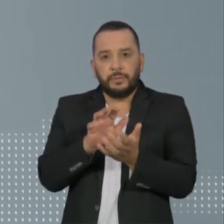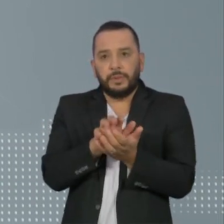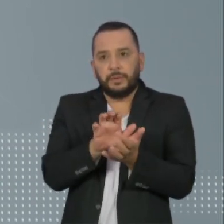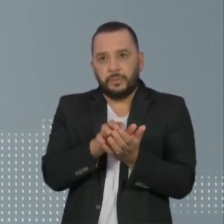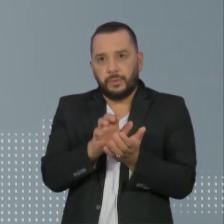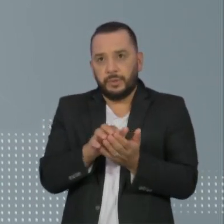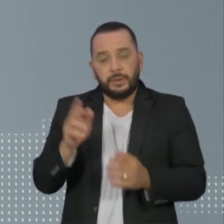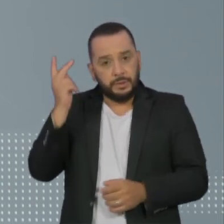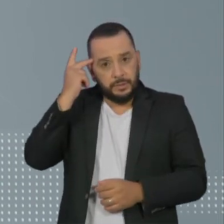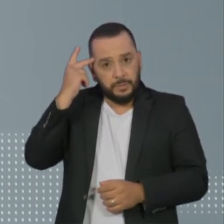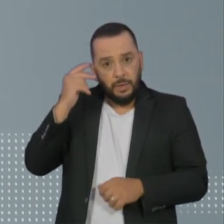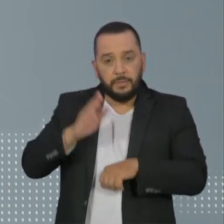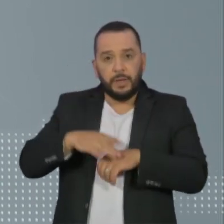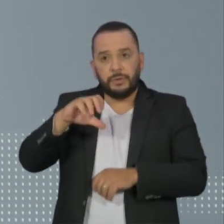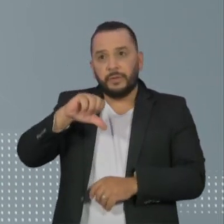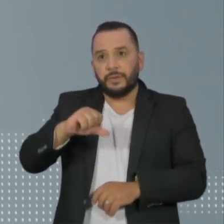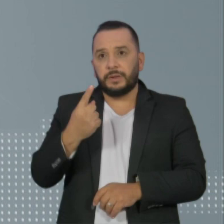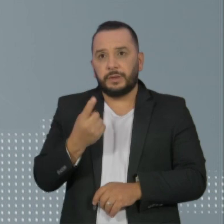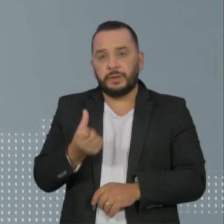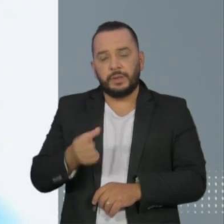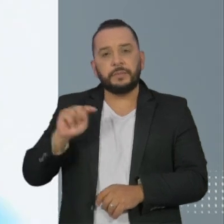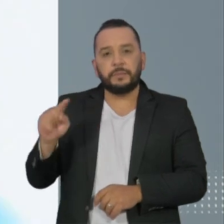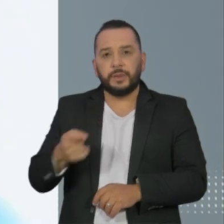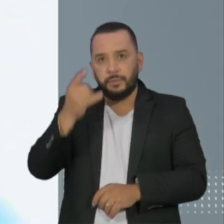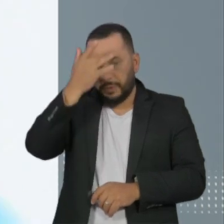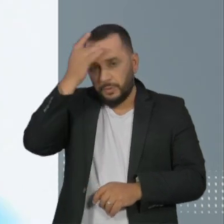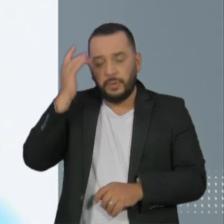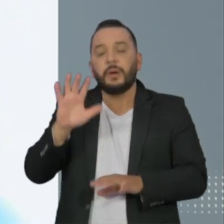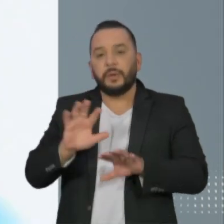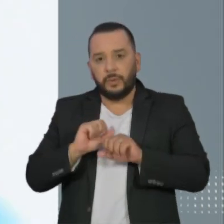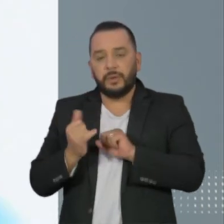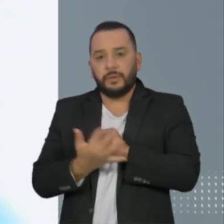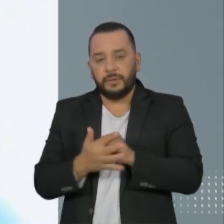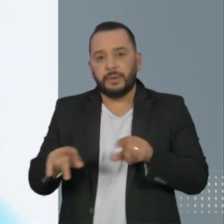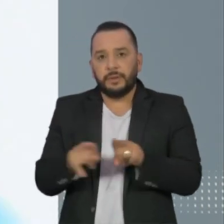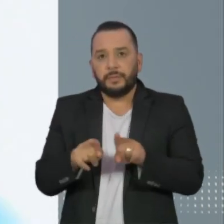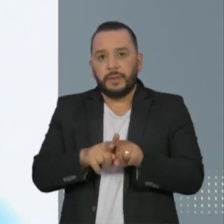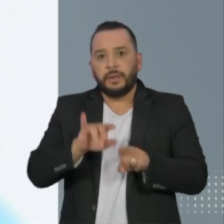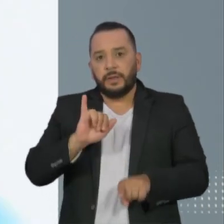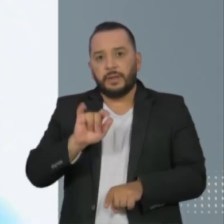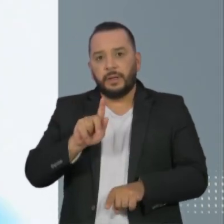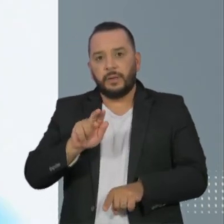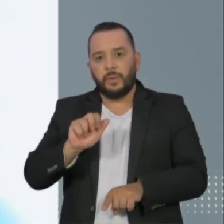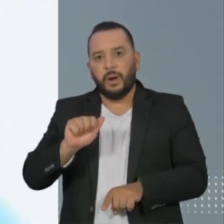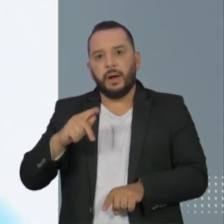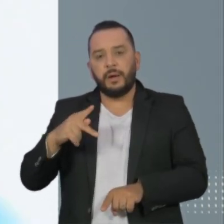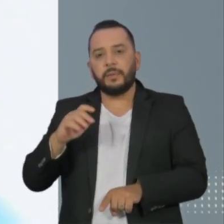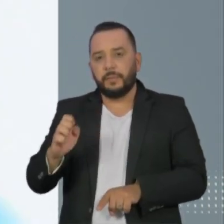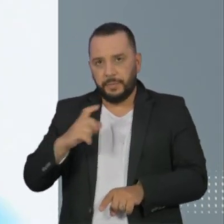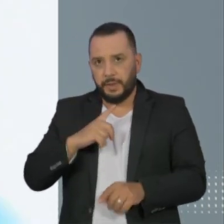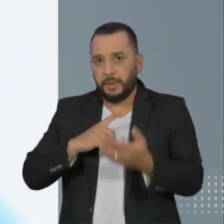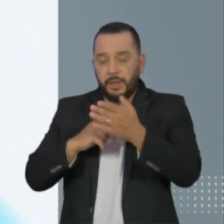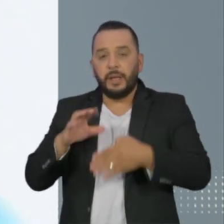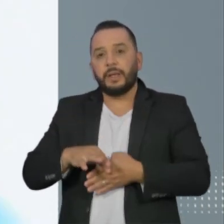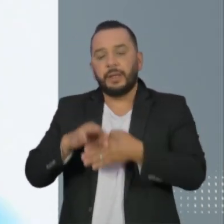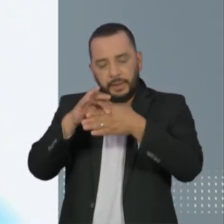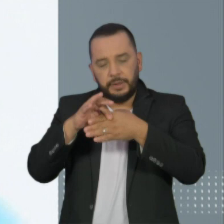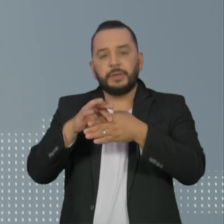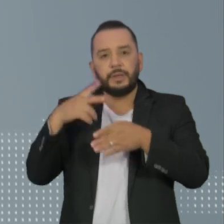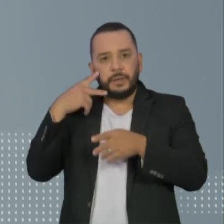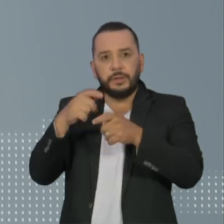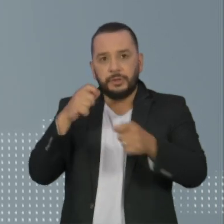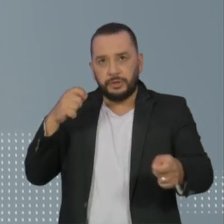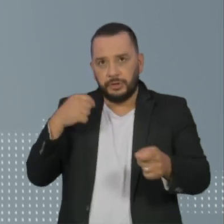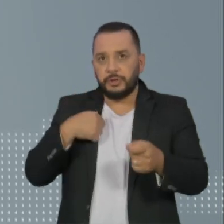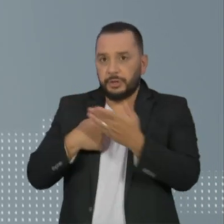São Paulo, são mais de 916 mil casos. Em Iguape, no litoral do estado, o líder indígena João Lira, da aldeia Itapuã,